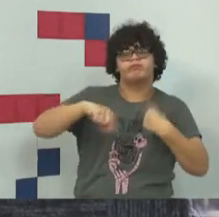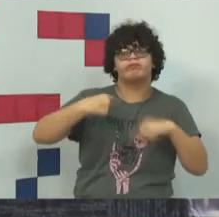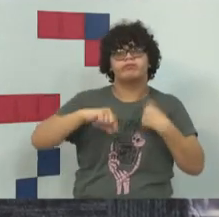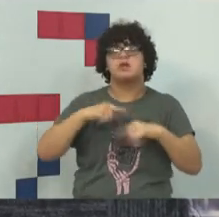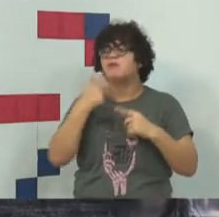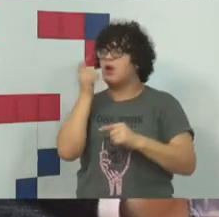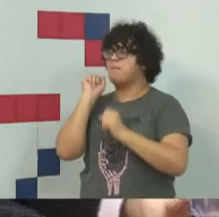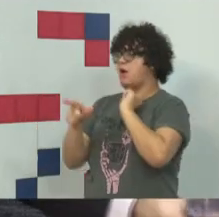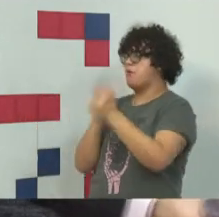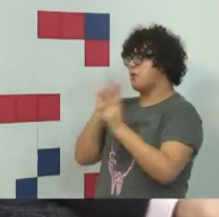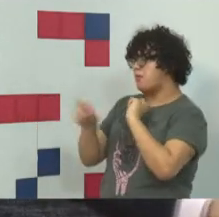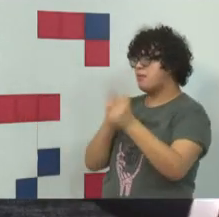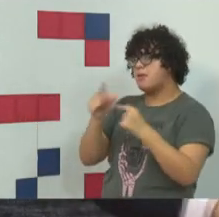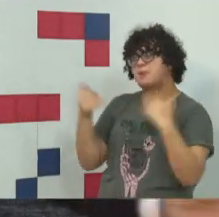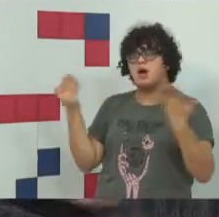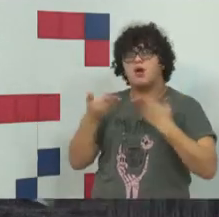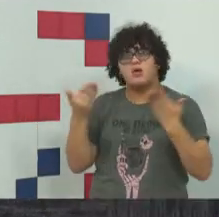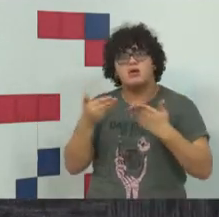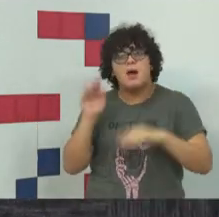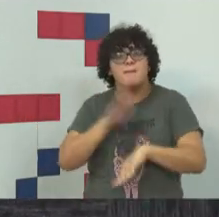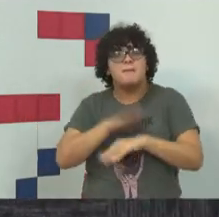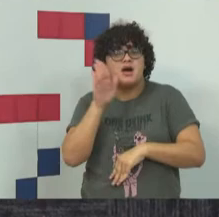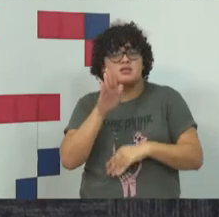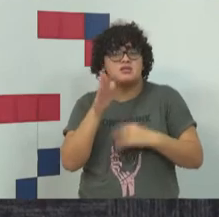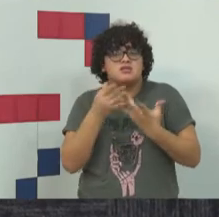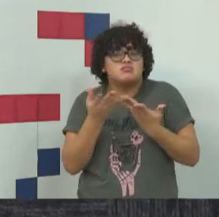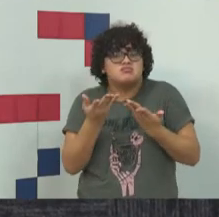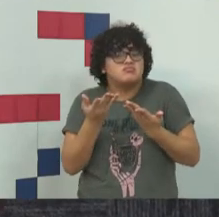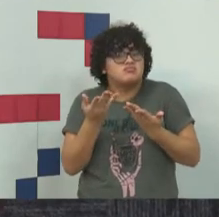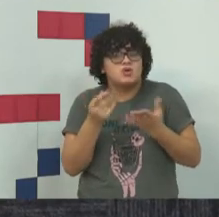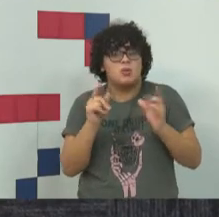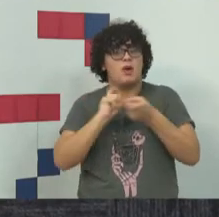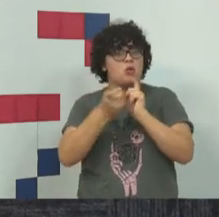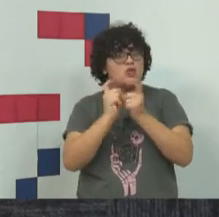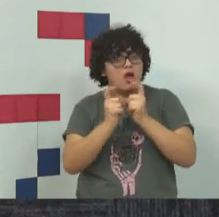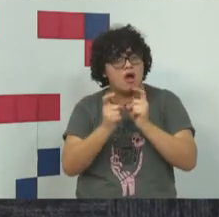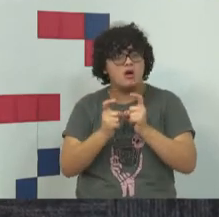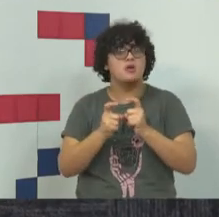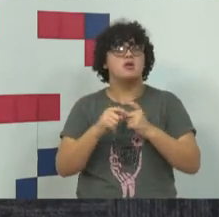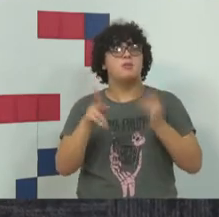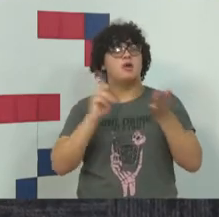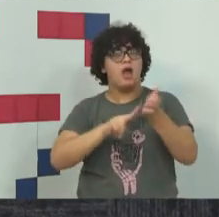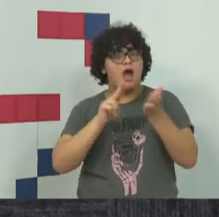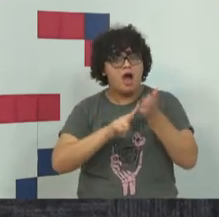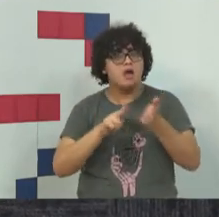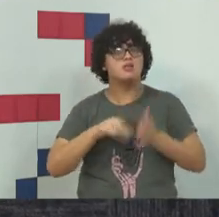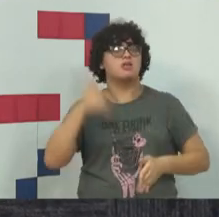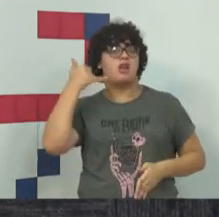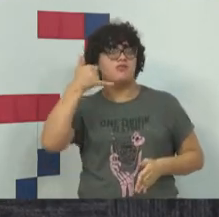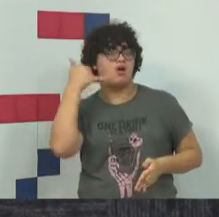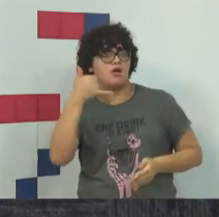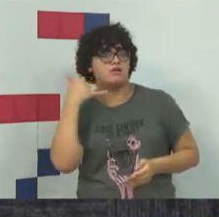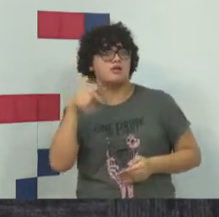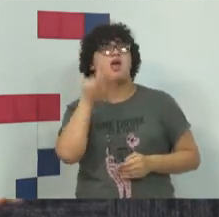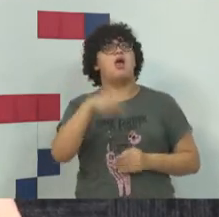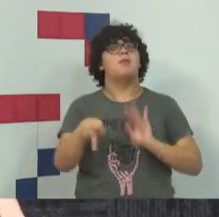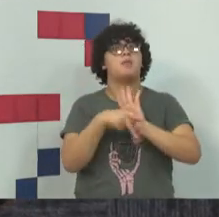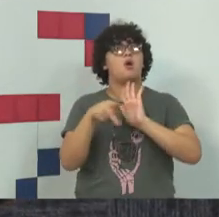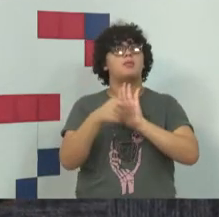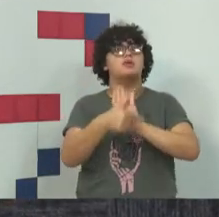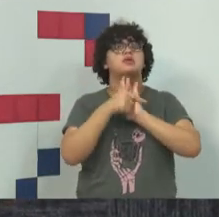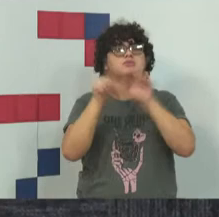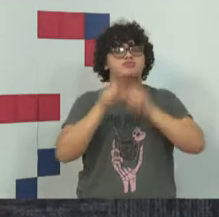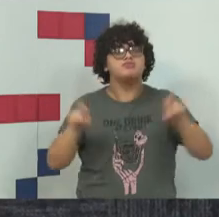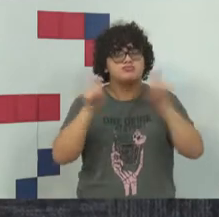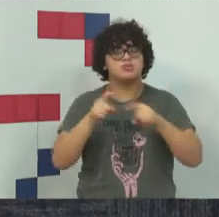se xingado e se acusado levianamente, mutuamente, numa reunião, por carta, por telefone, então é crime informático impróprio.